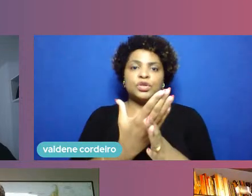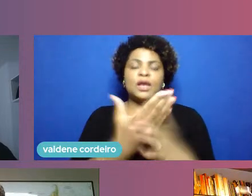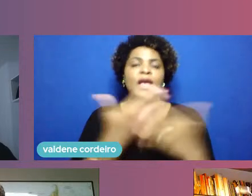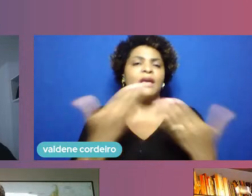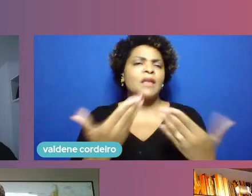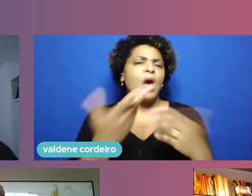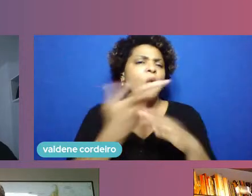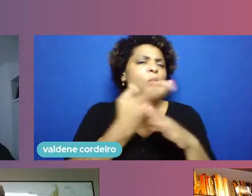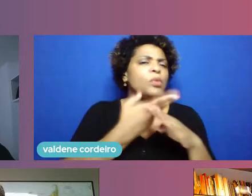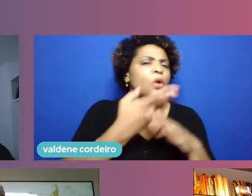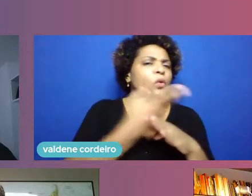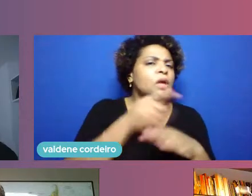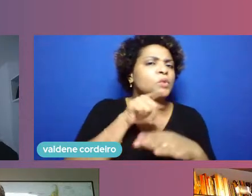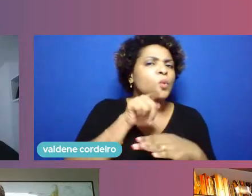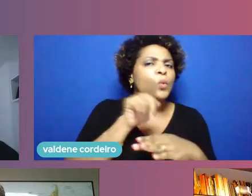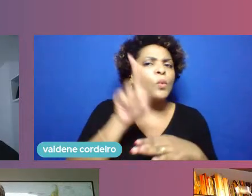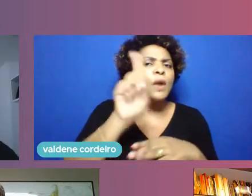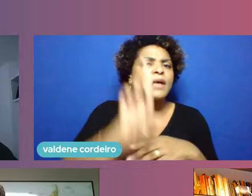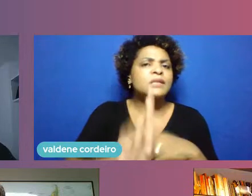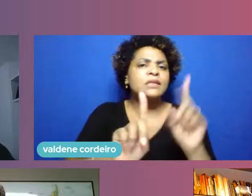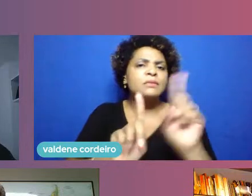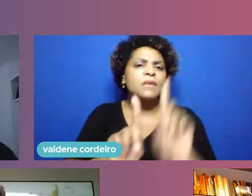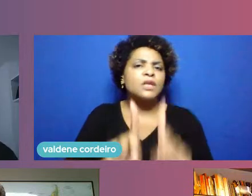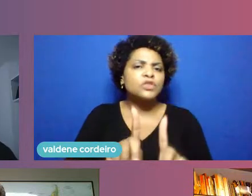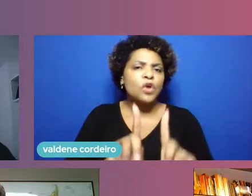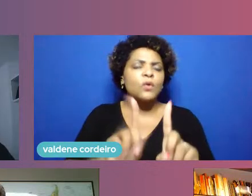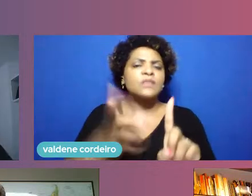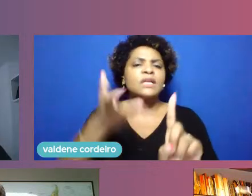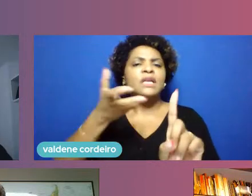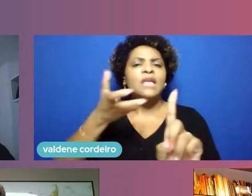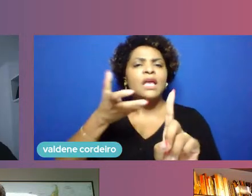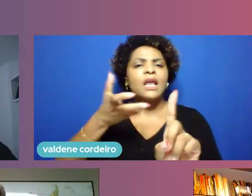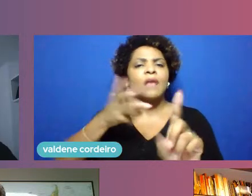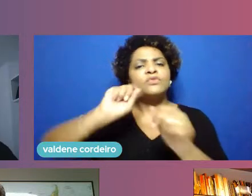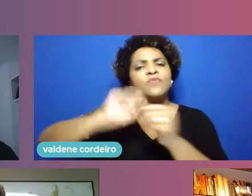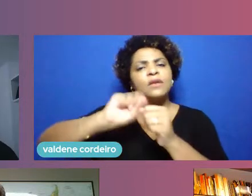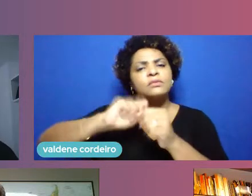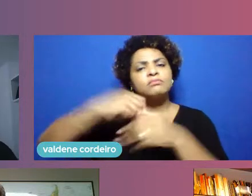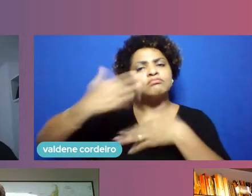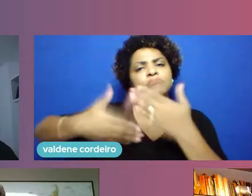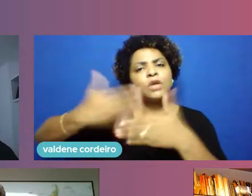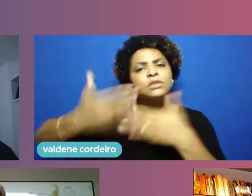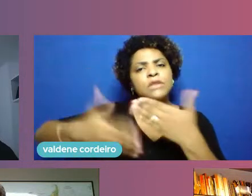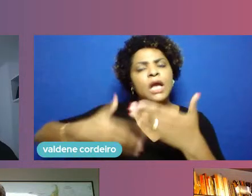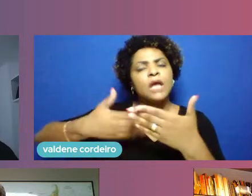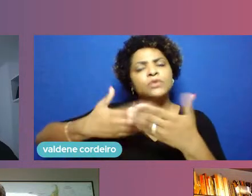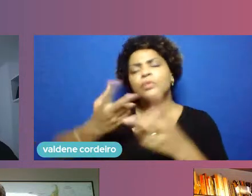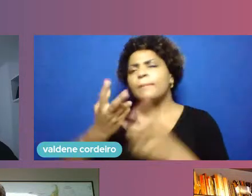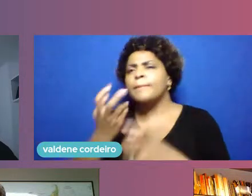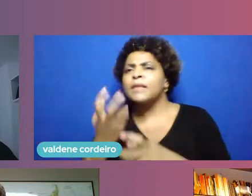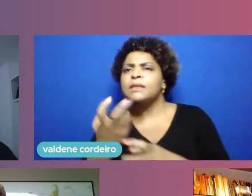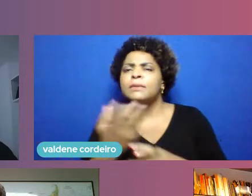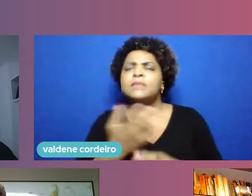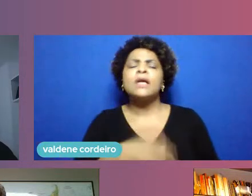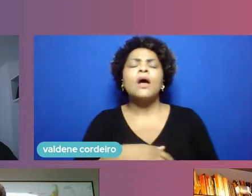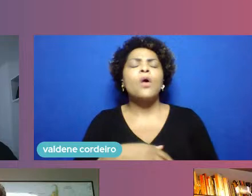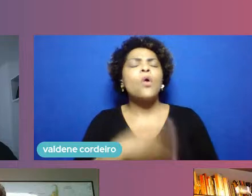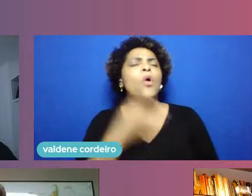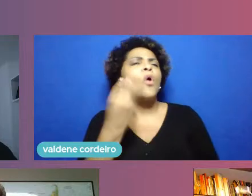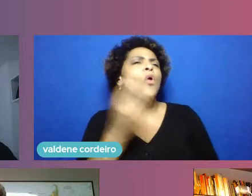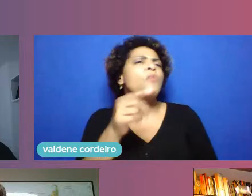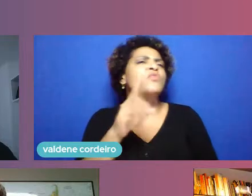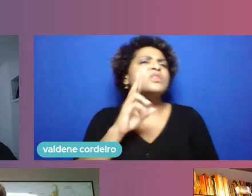atores se procurou se fazer um processo dinâmico e de escuta de como eles visualizam a partir de um